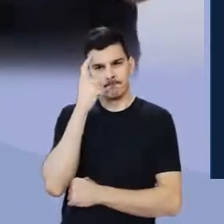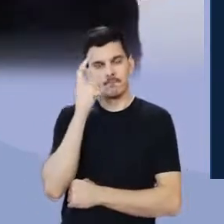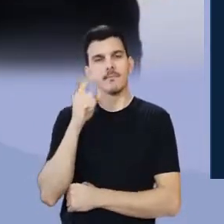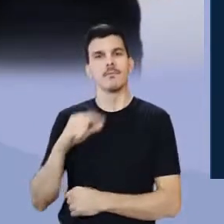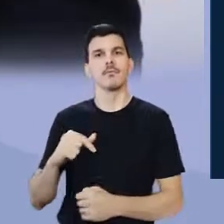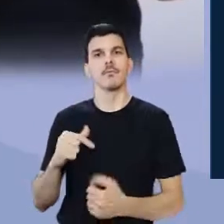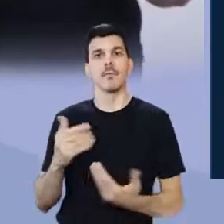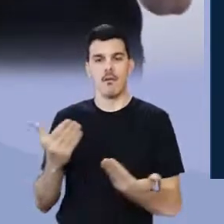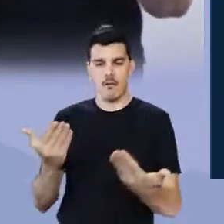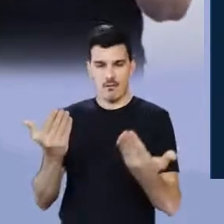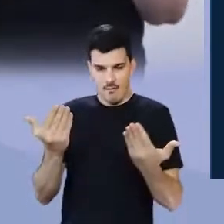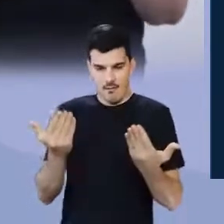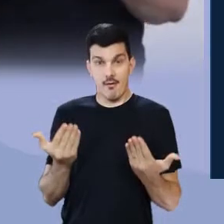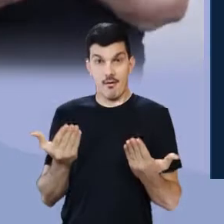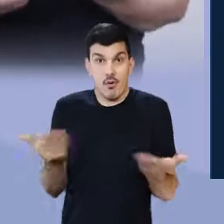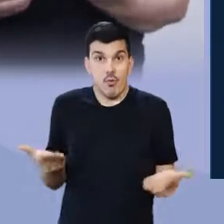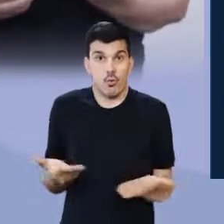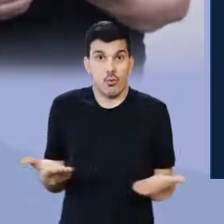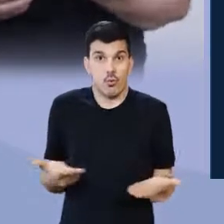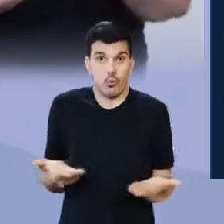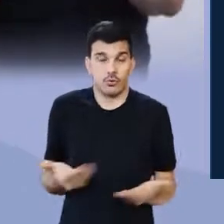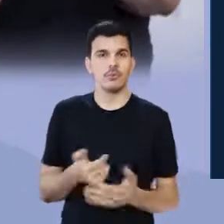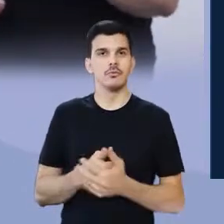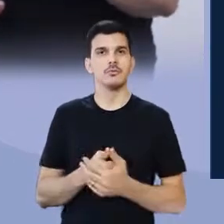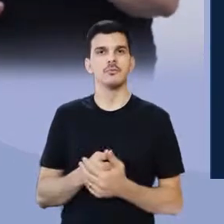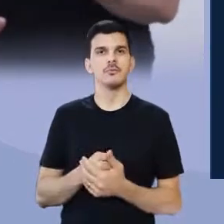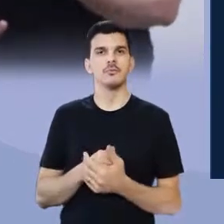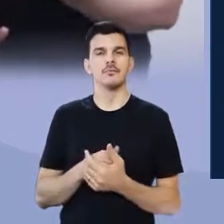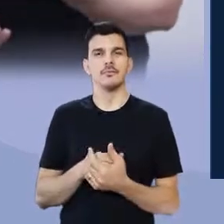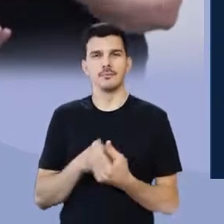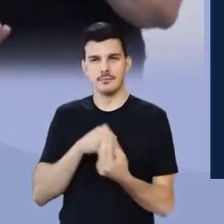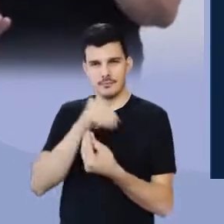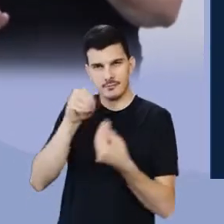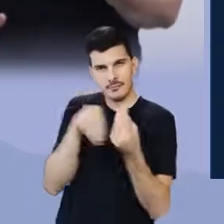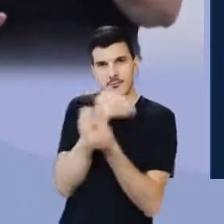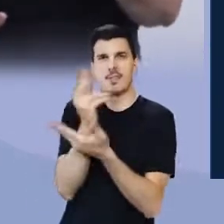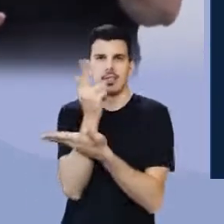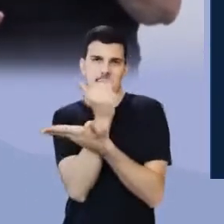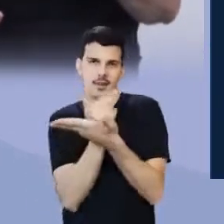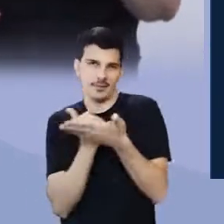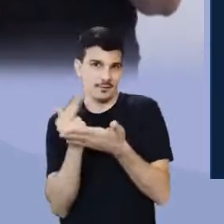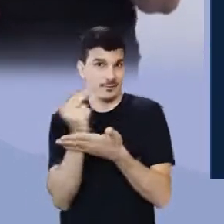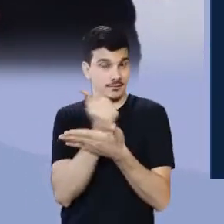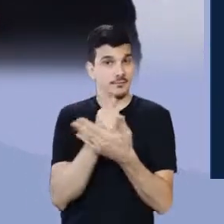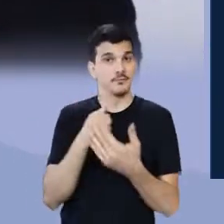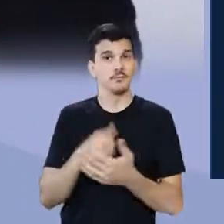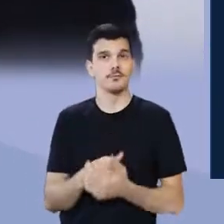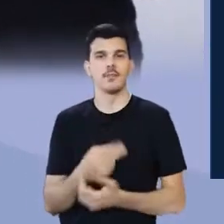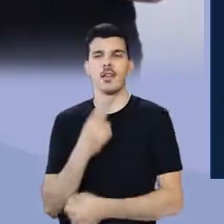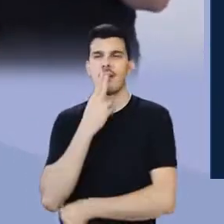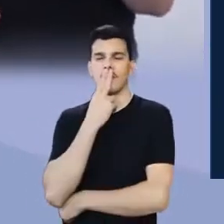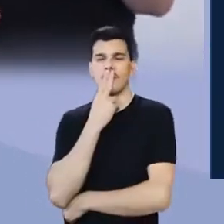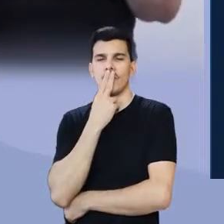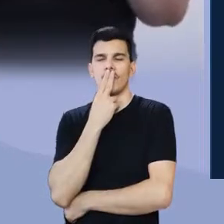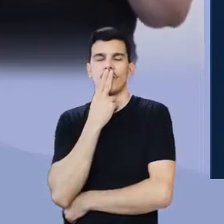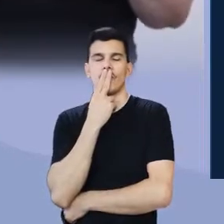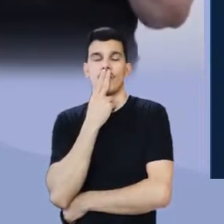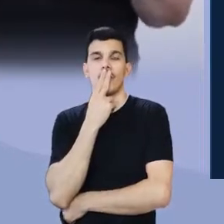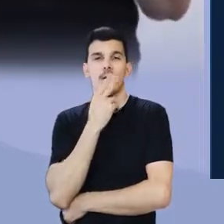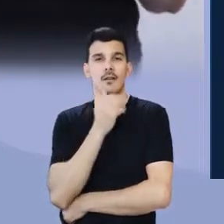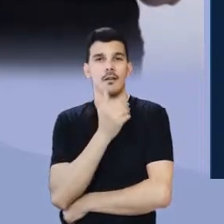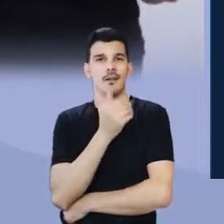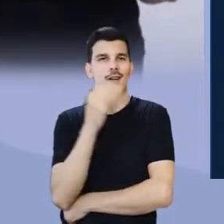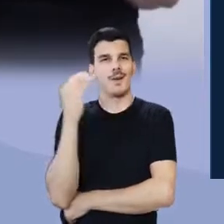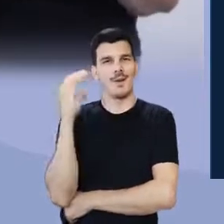traz a obra ao contemporâneo e coloca nela, no desenho, um cigarrinho na boca, uma